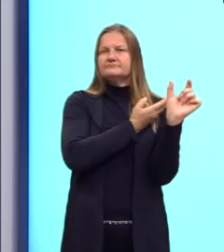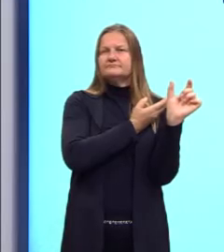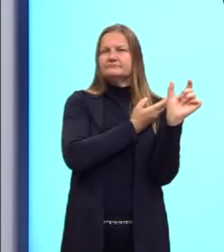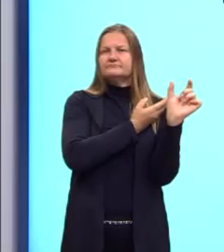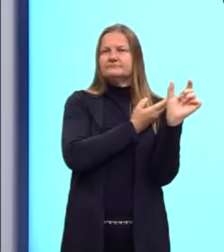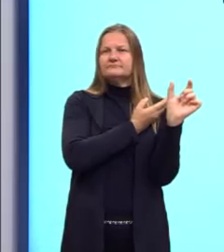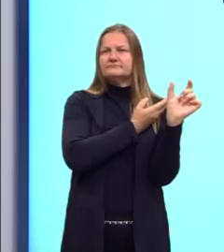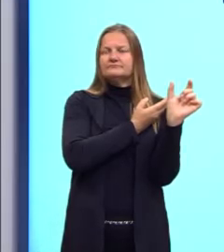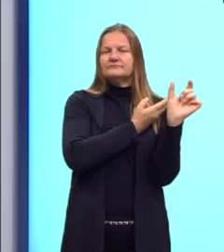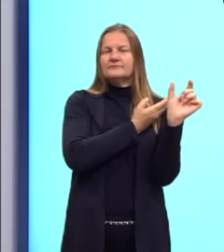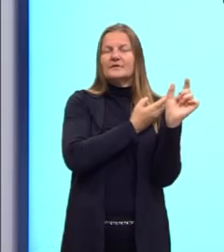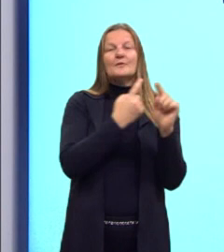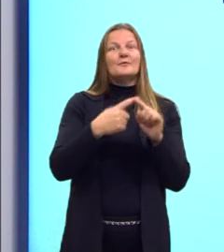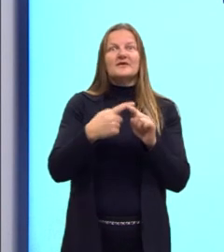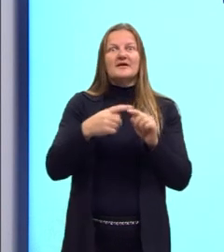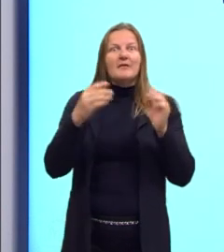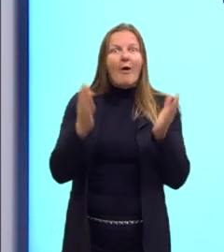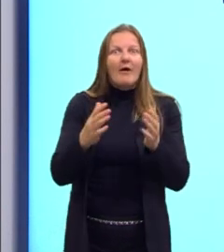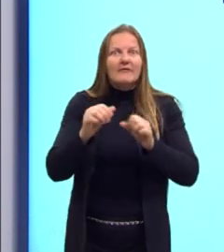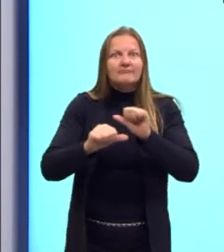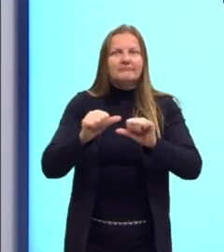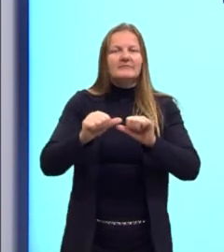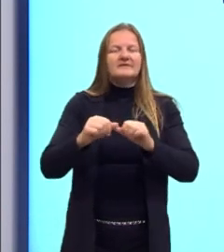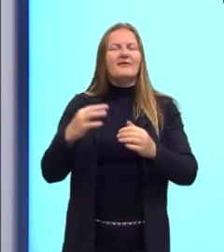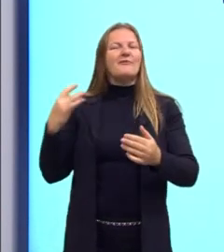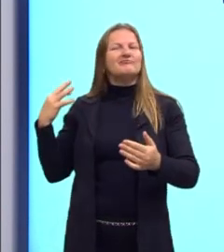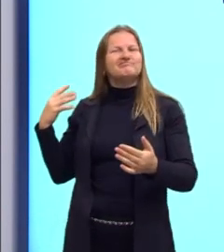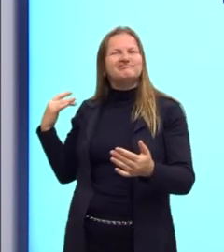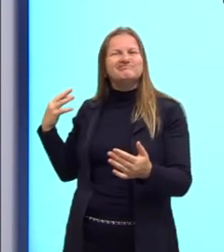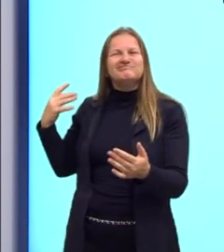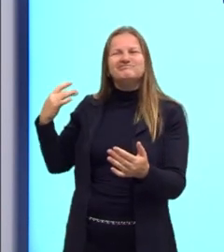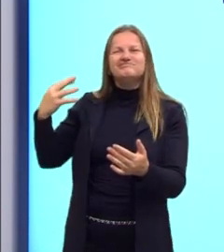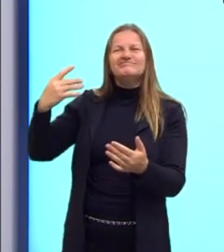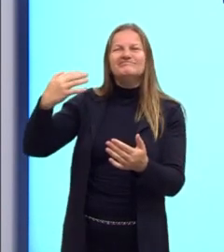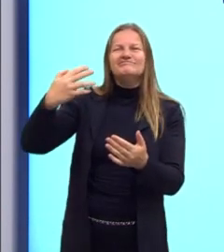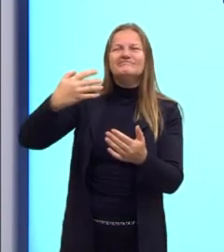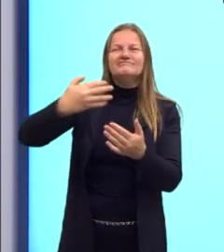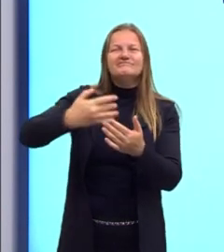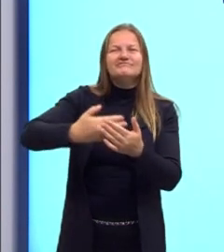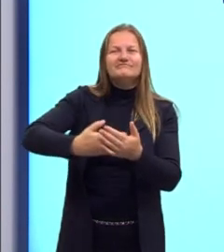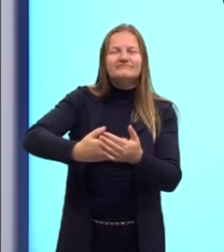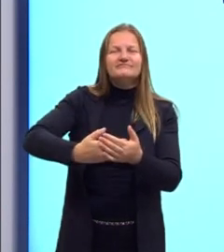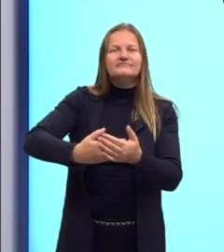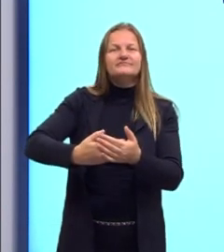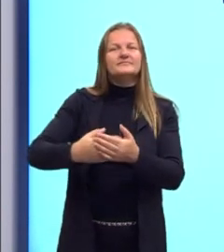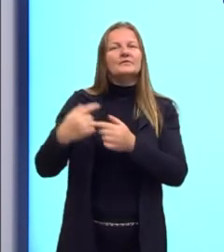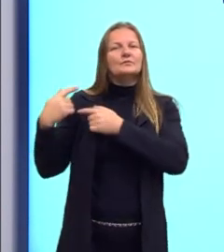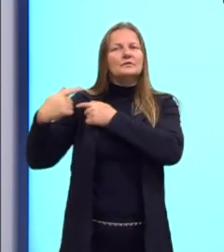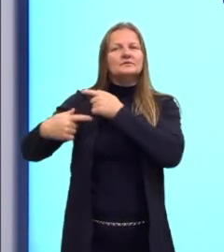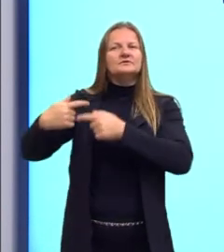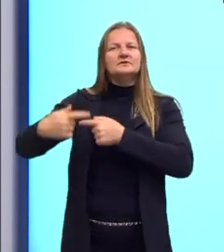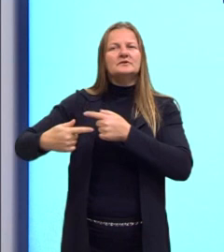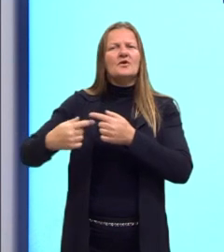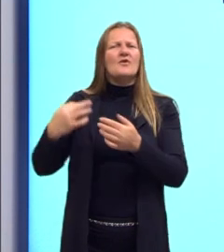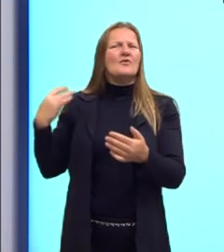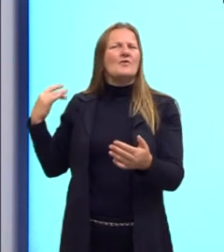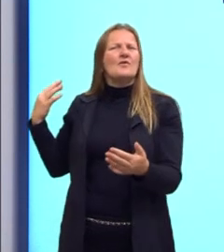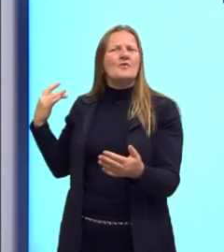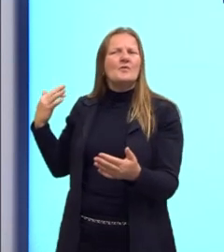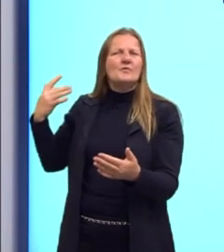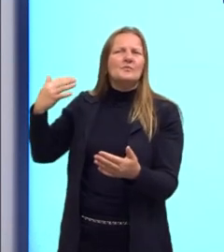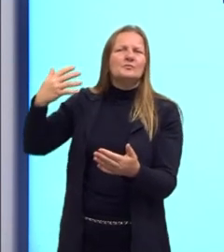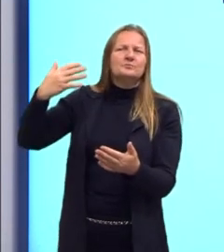Ao longo do tempo. Não é uma transformação isolada numa geraçãozinha lá, tá? Então, são